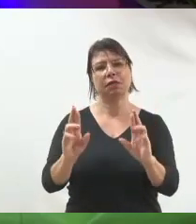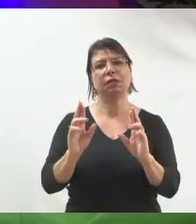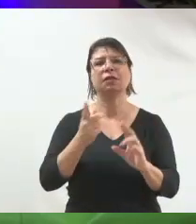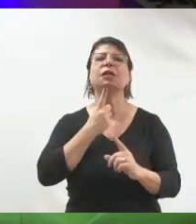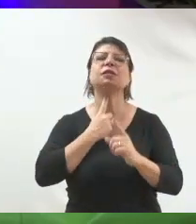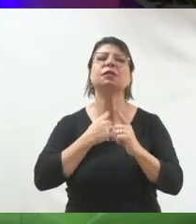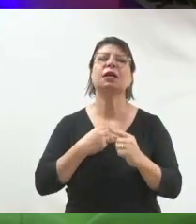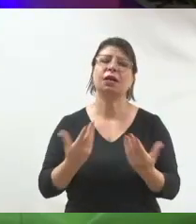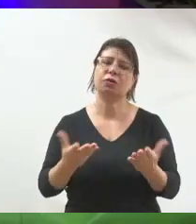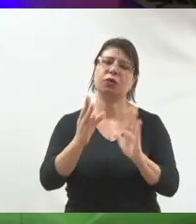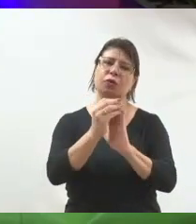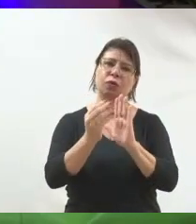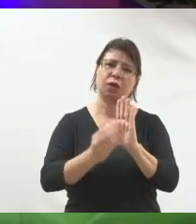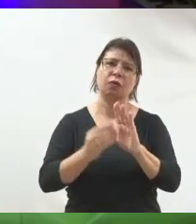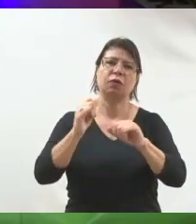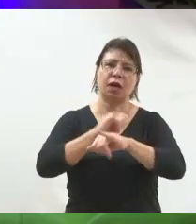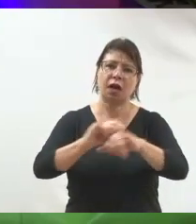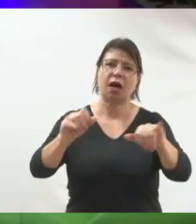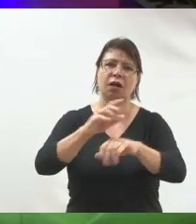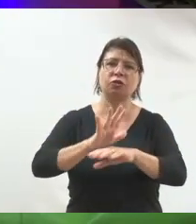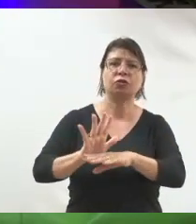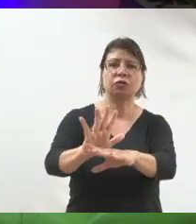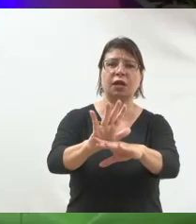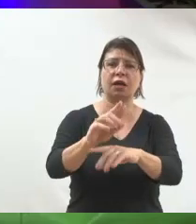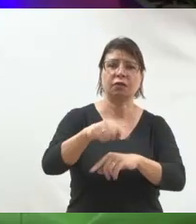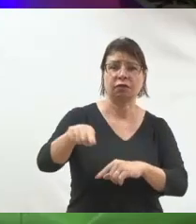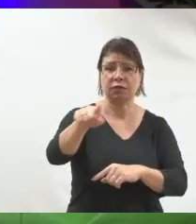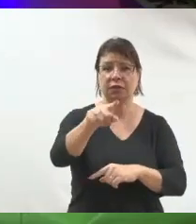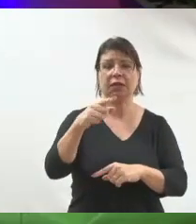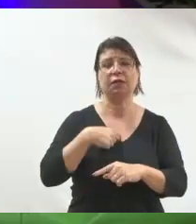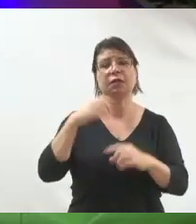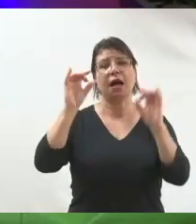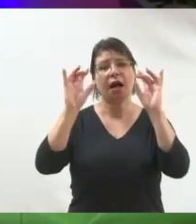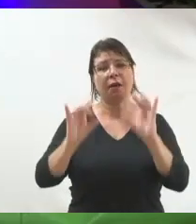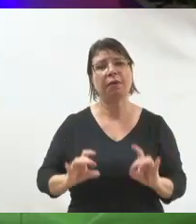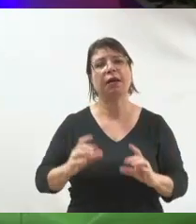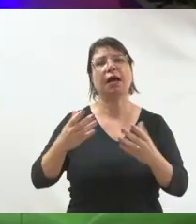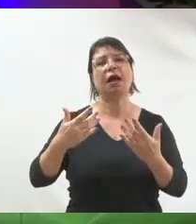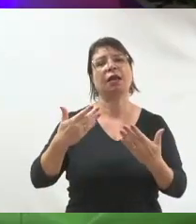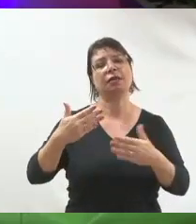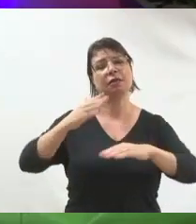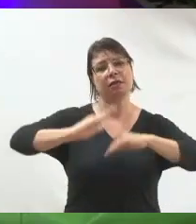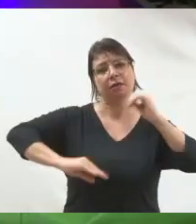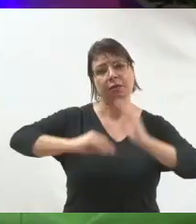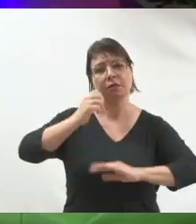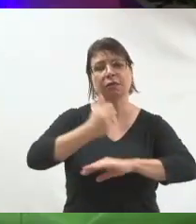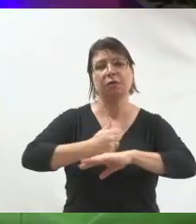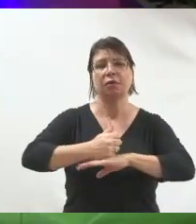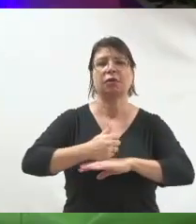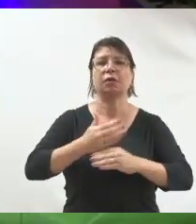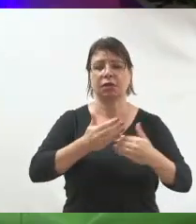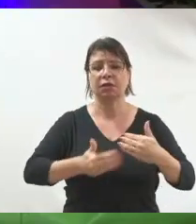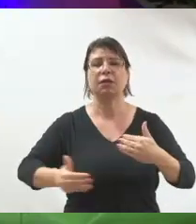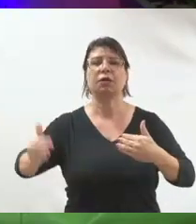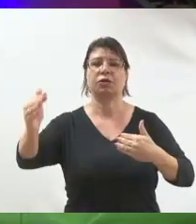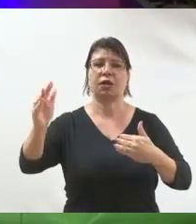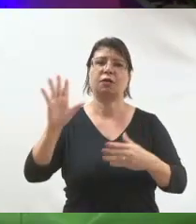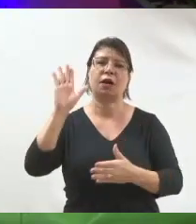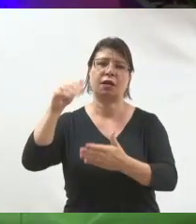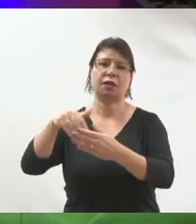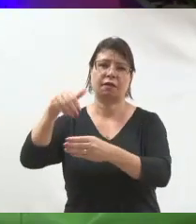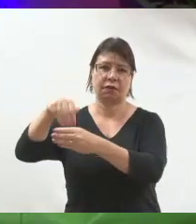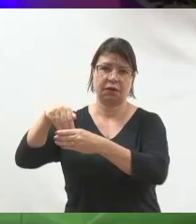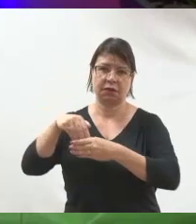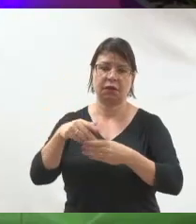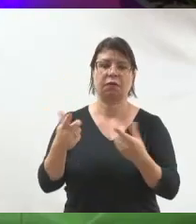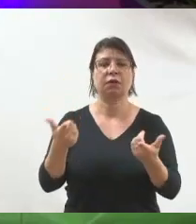palestras úteis, que vocês conseguem pegar a apresentação depois e aplicar, exemplos aplicados e que vocês agora